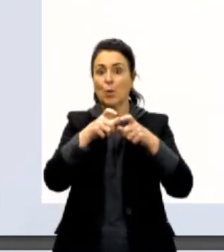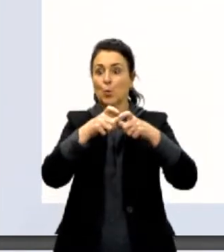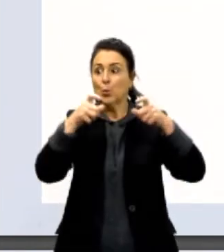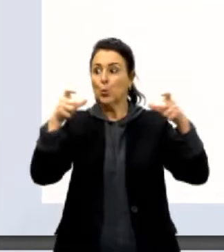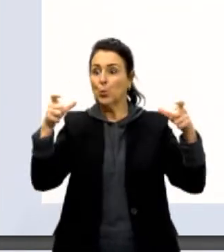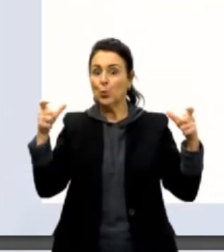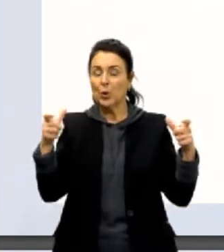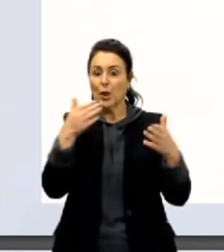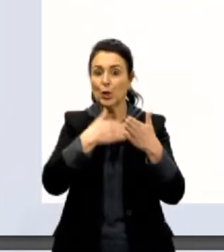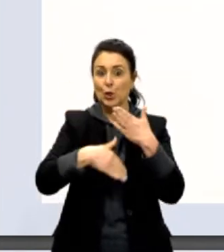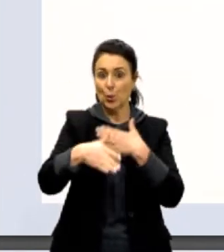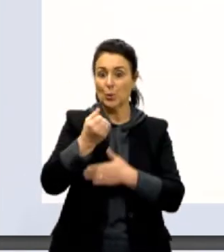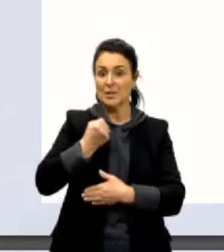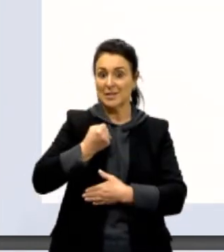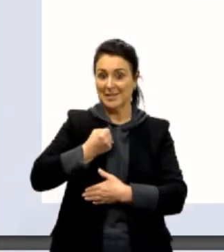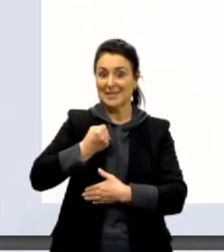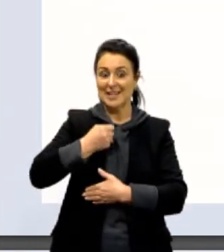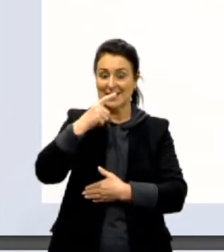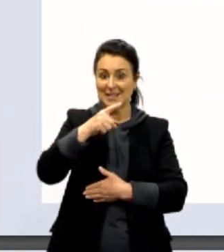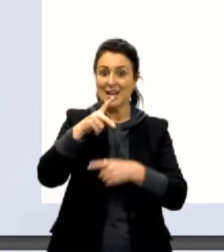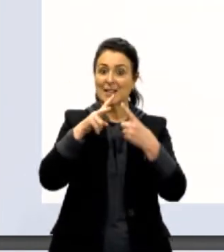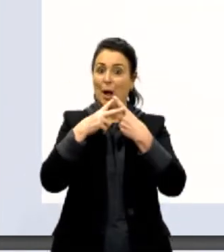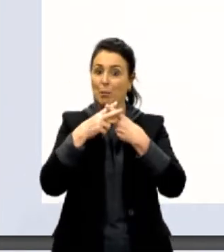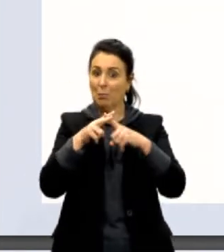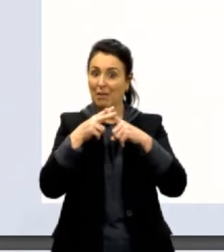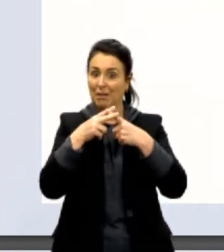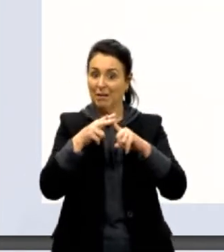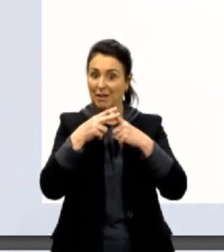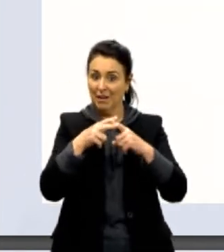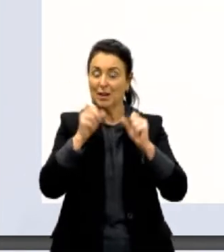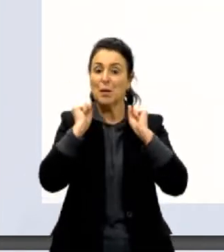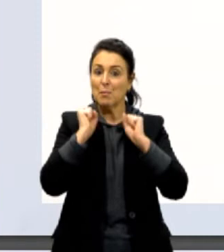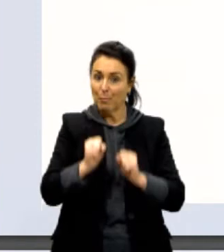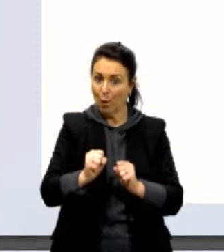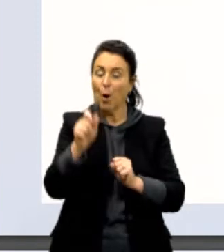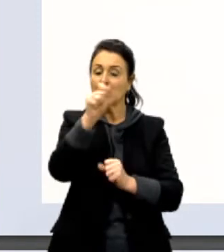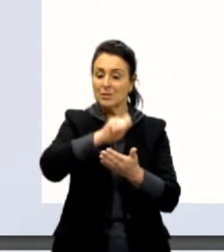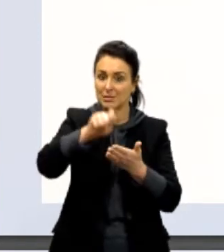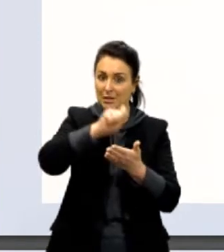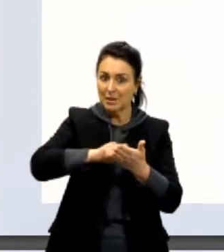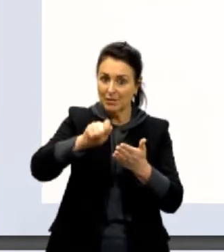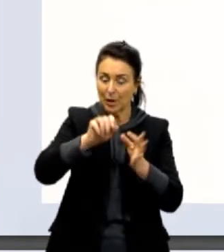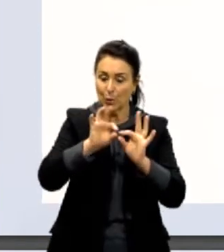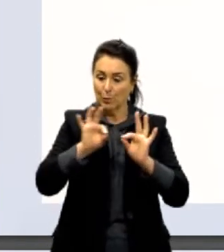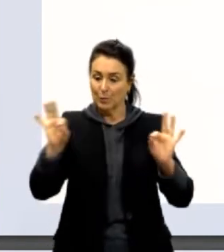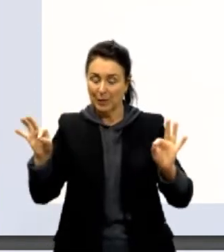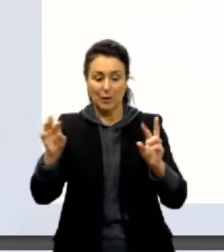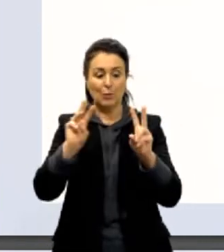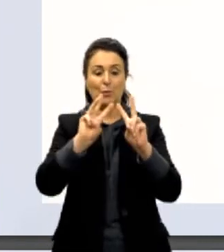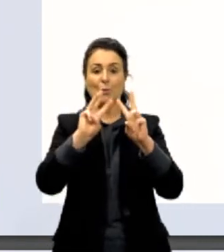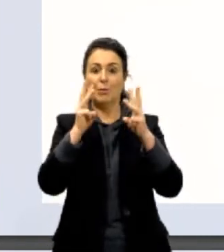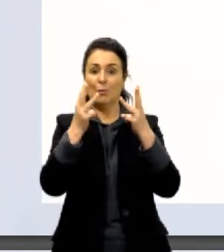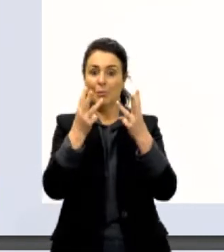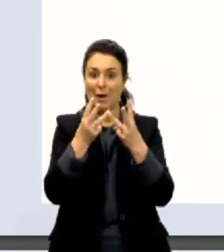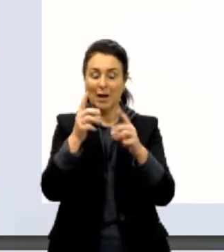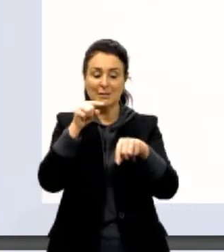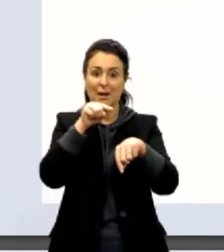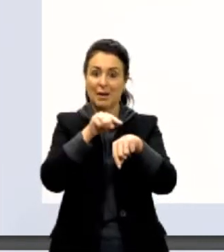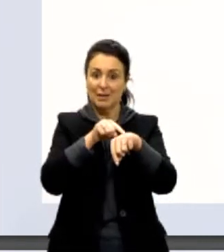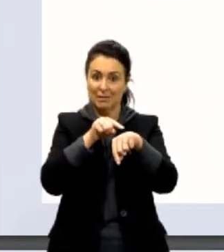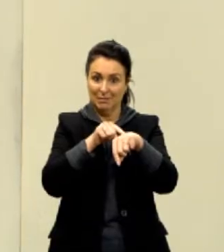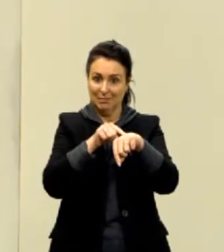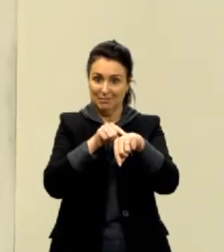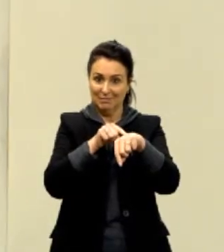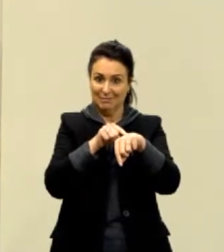todas as Grandezas da mecânica podem ser escritas com comprimento, massa e tempo, com combinações